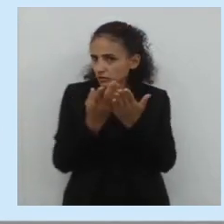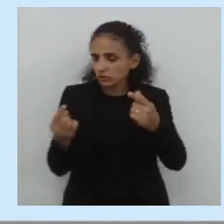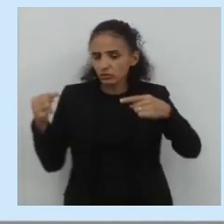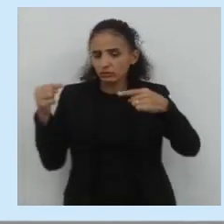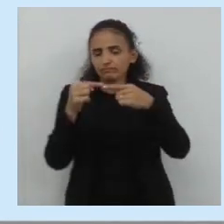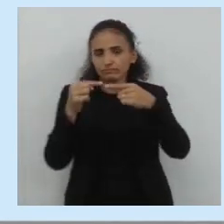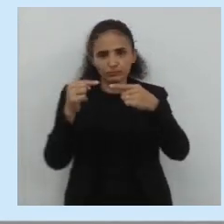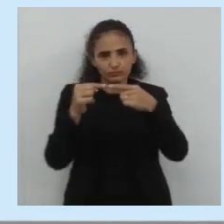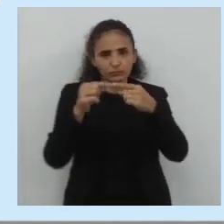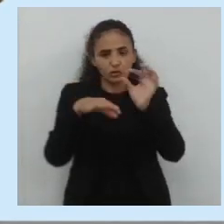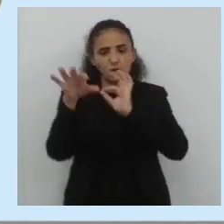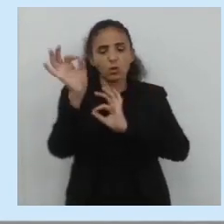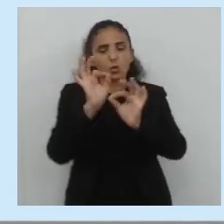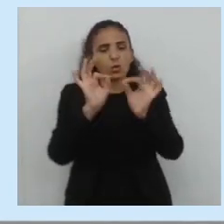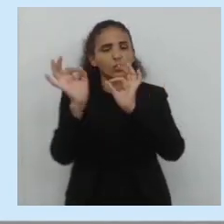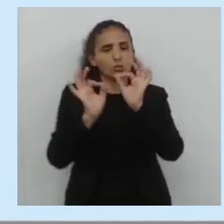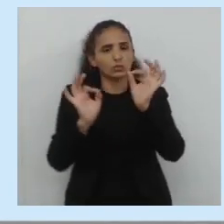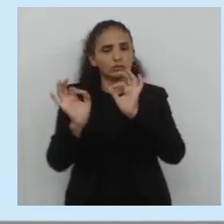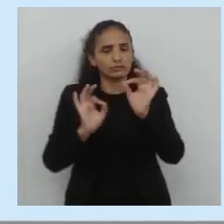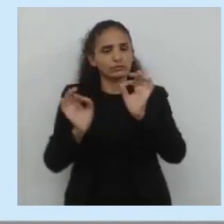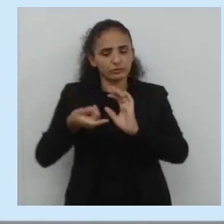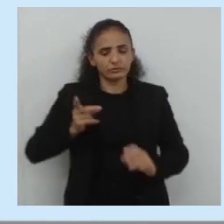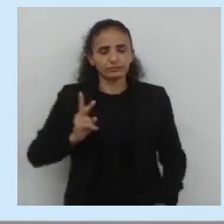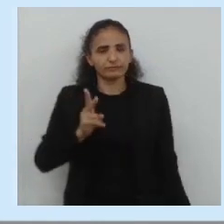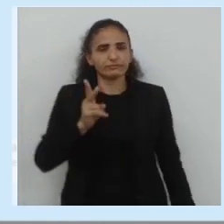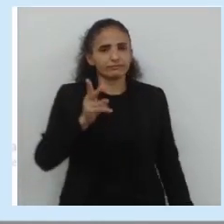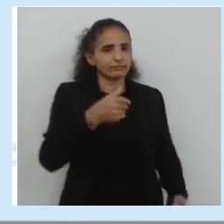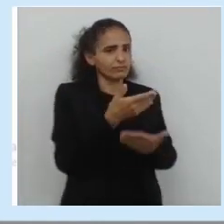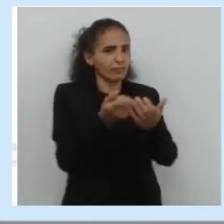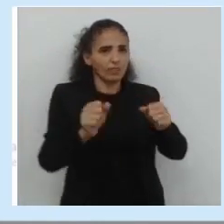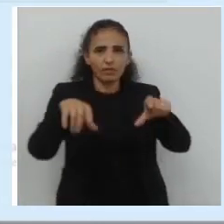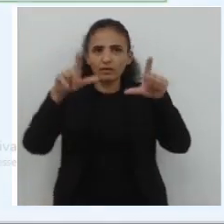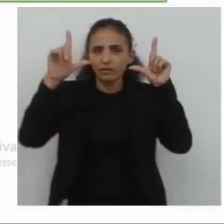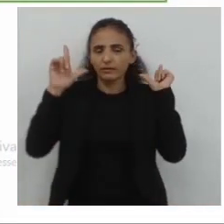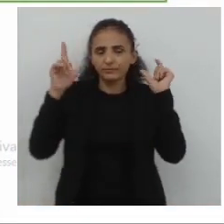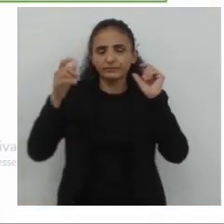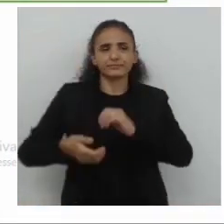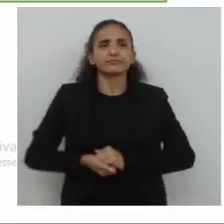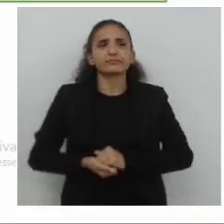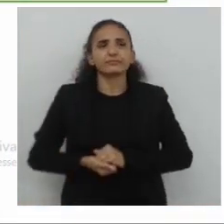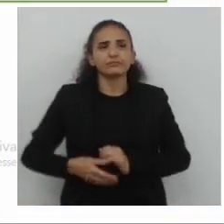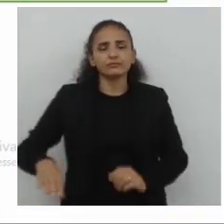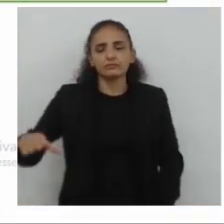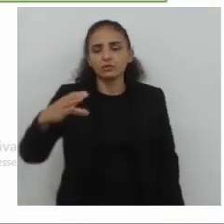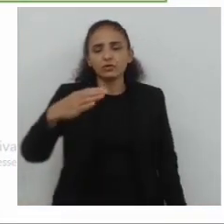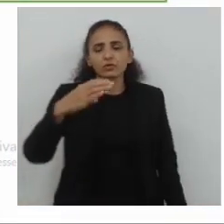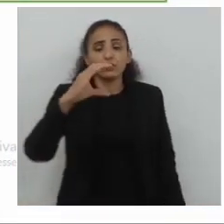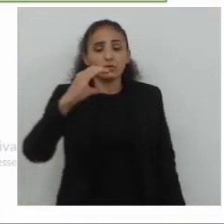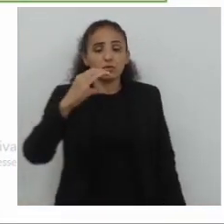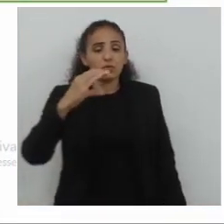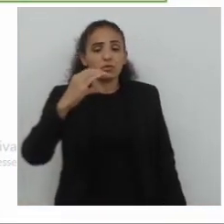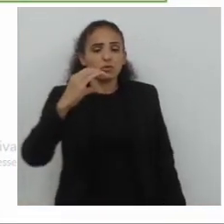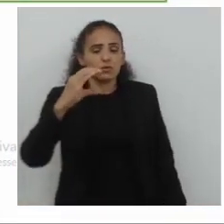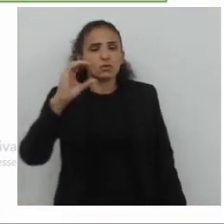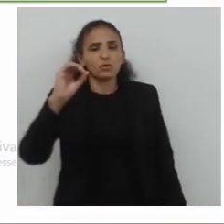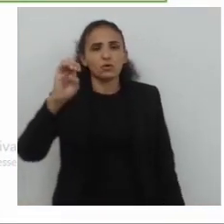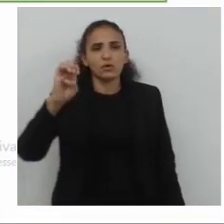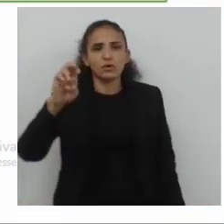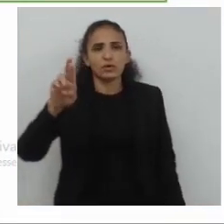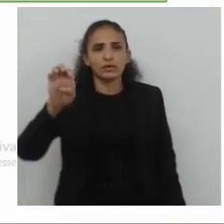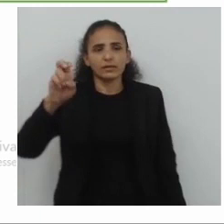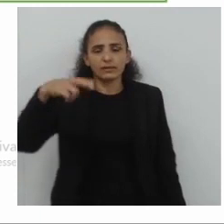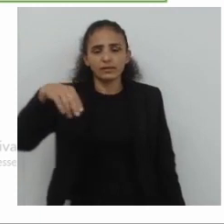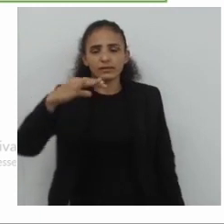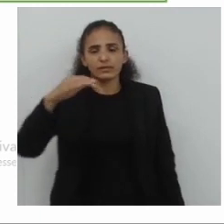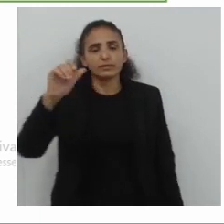com a questão linguística, a organização. Vamos adiante. Na tela, nós temos aí a coerência. O que é